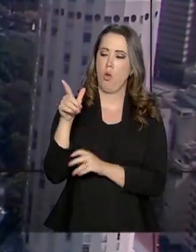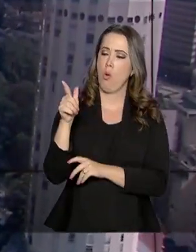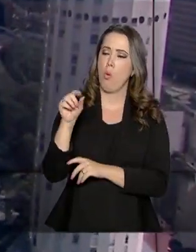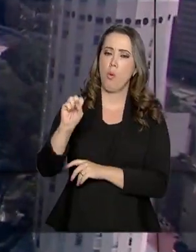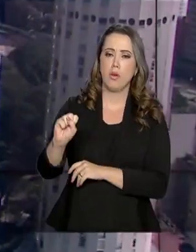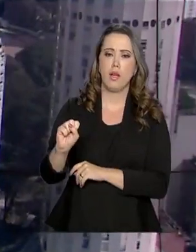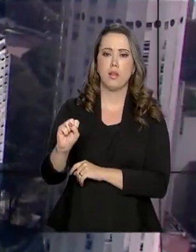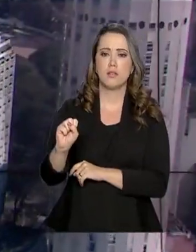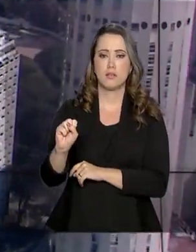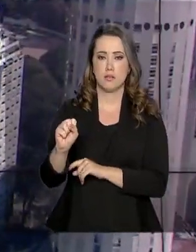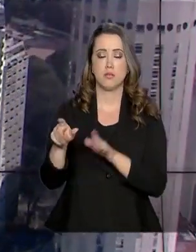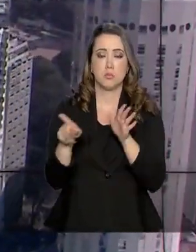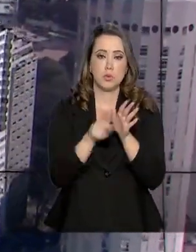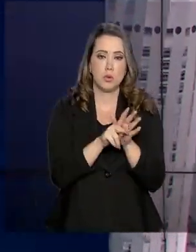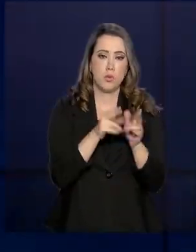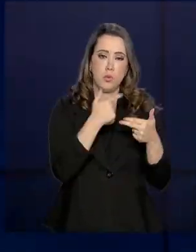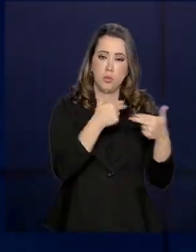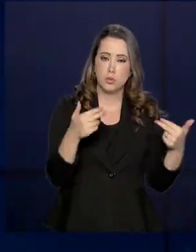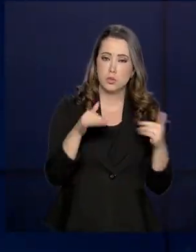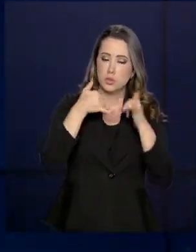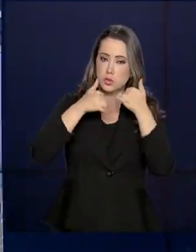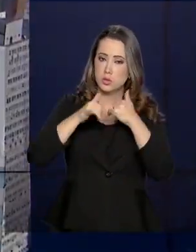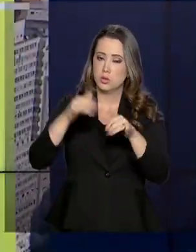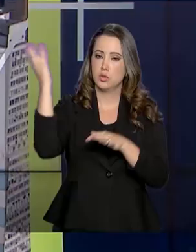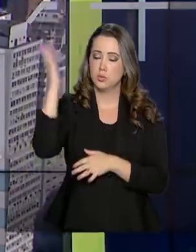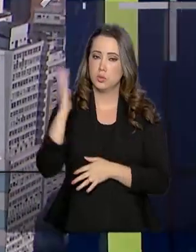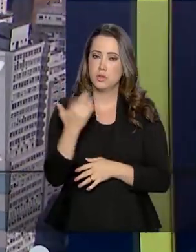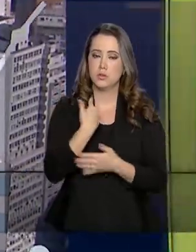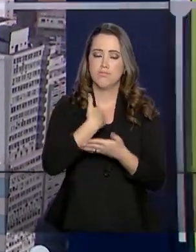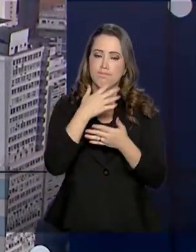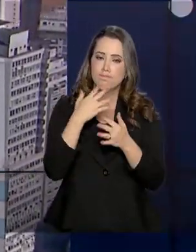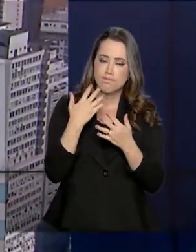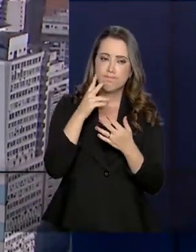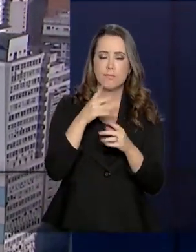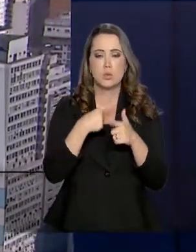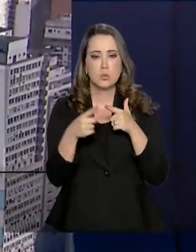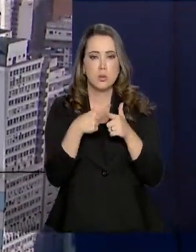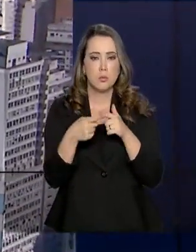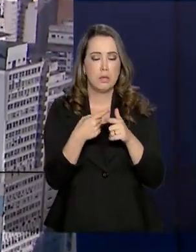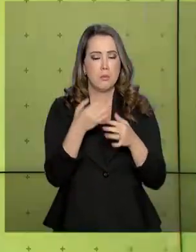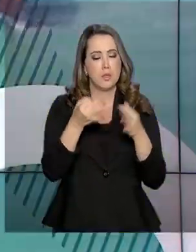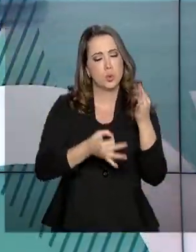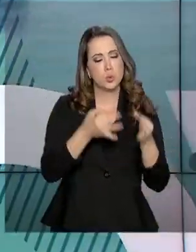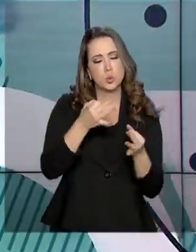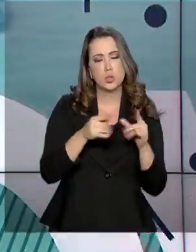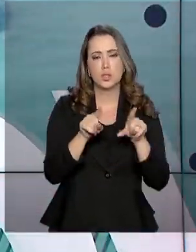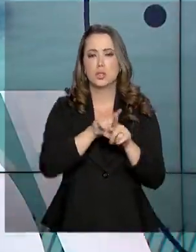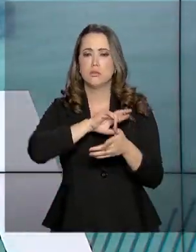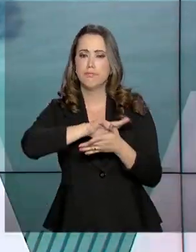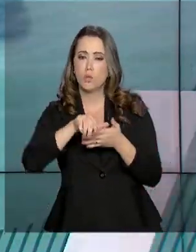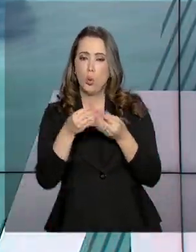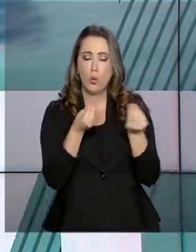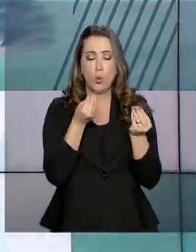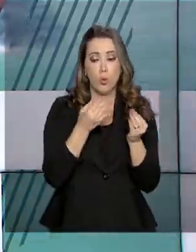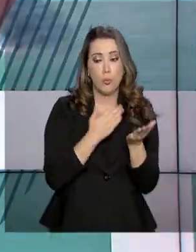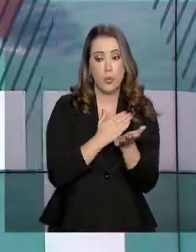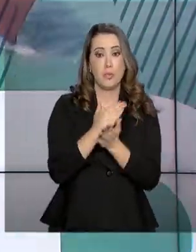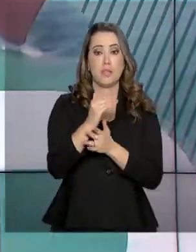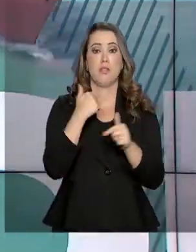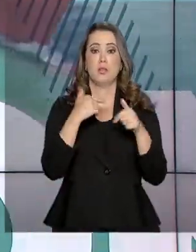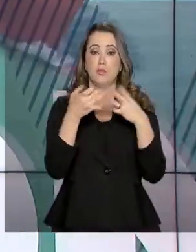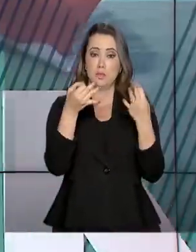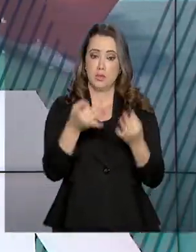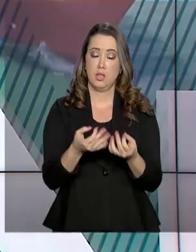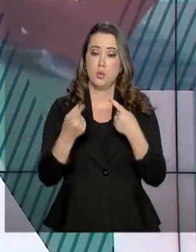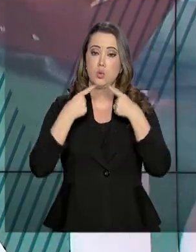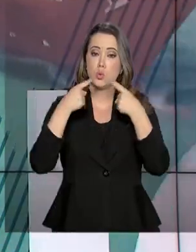energética brasileira. Os aspectos regulatórios e jurídicos e as propostas para colocar em prática a proposta foram discutidos